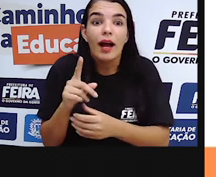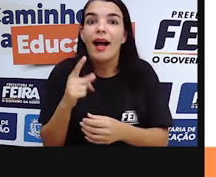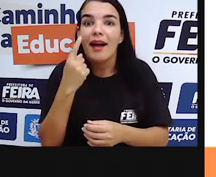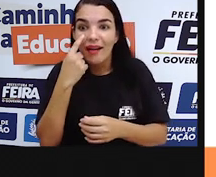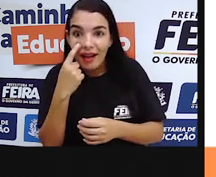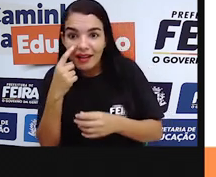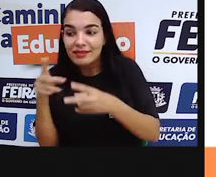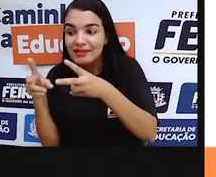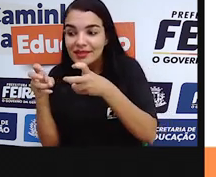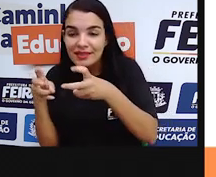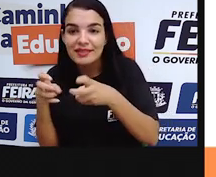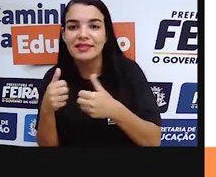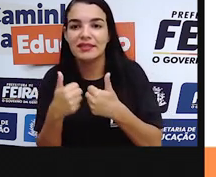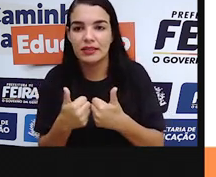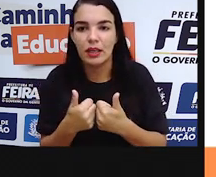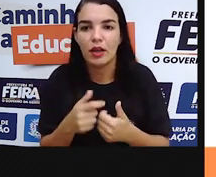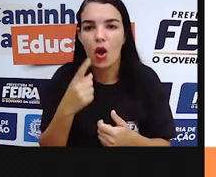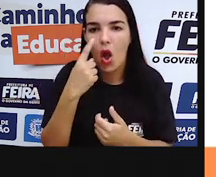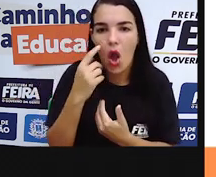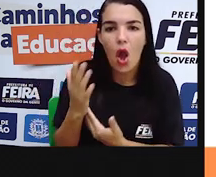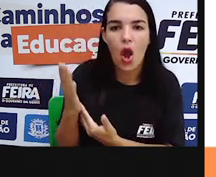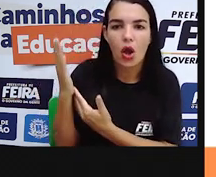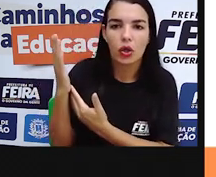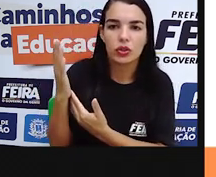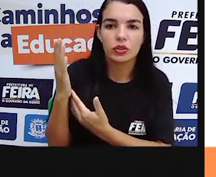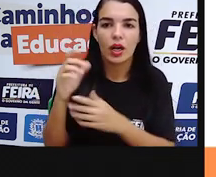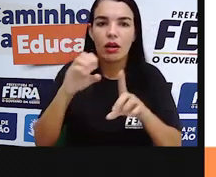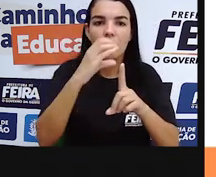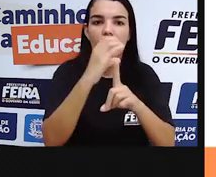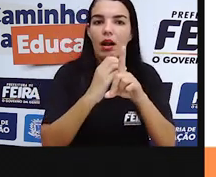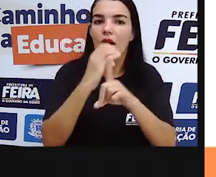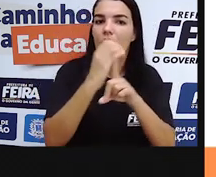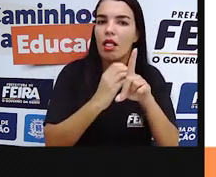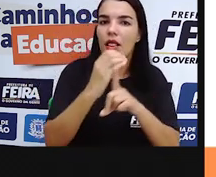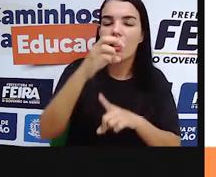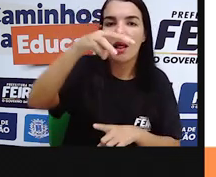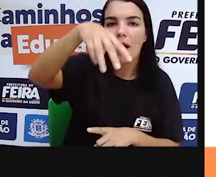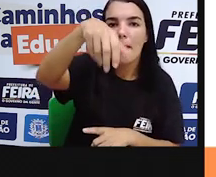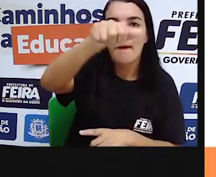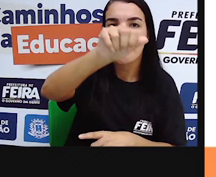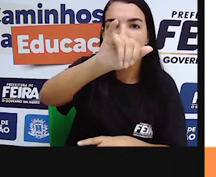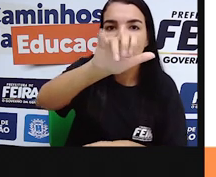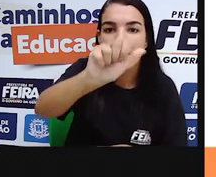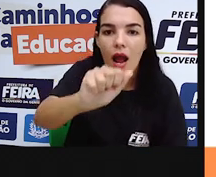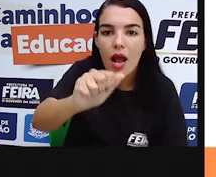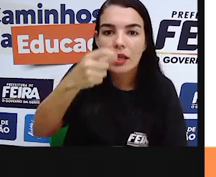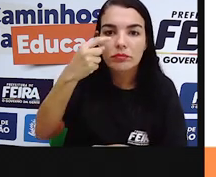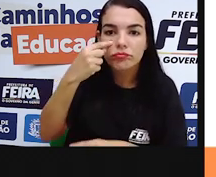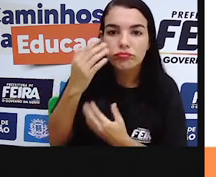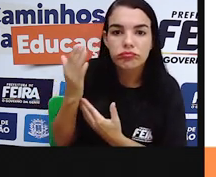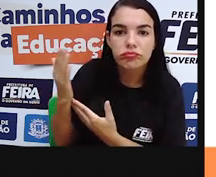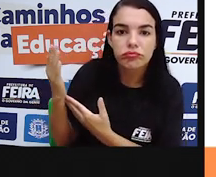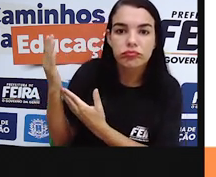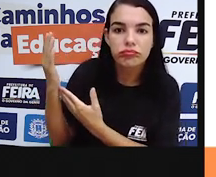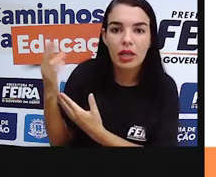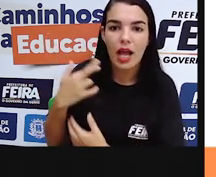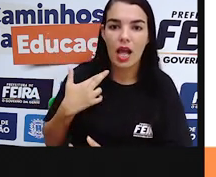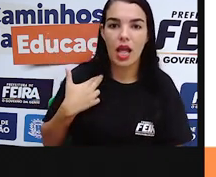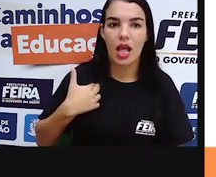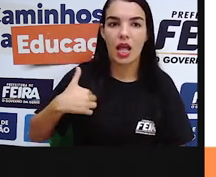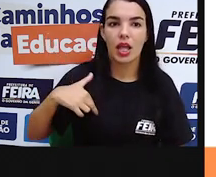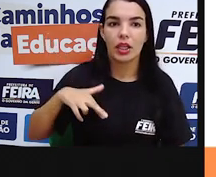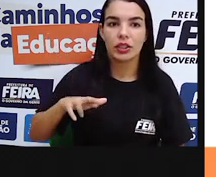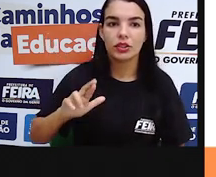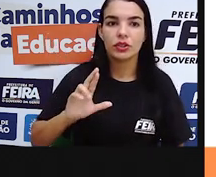ele, certo? Aí nós temos aqui um calendário maia, né? Como é que o calendário maia, onde fica disposto